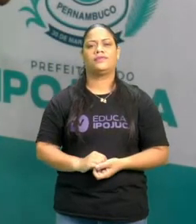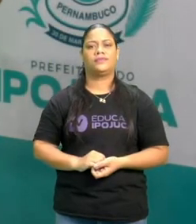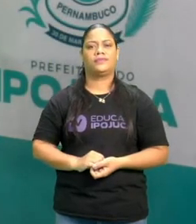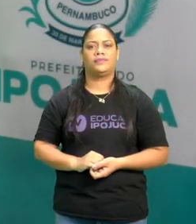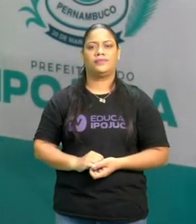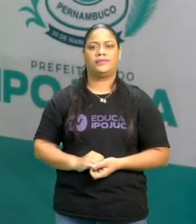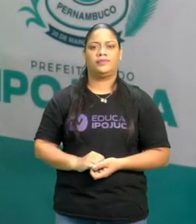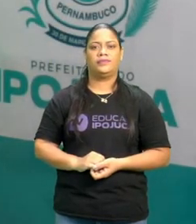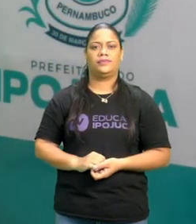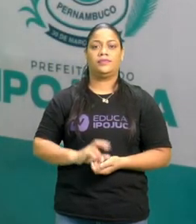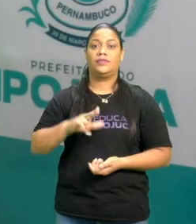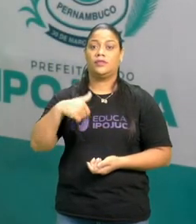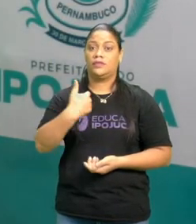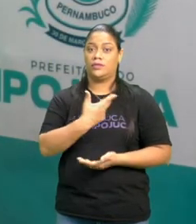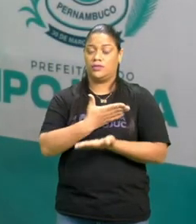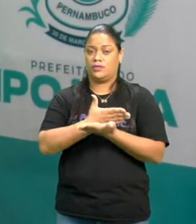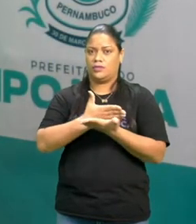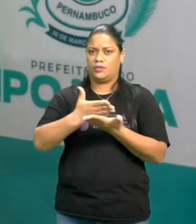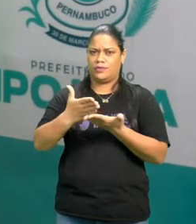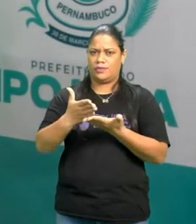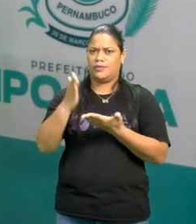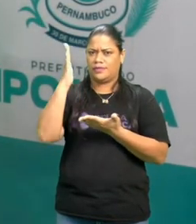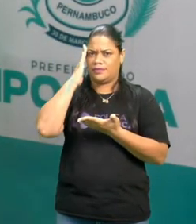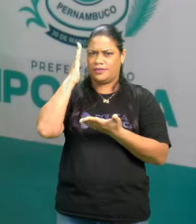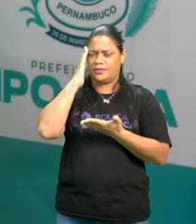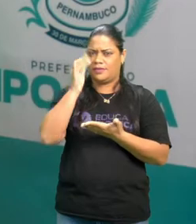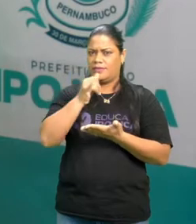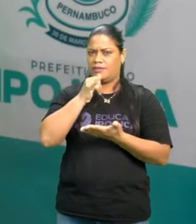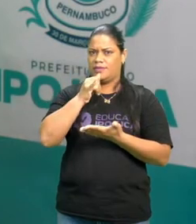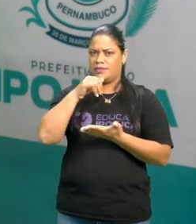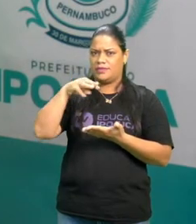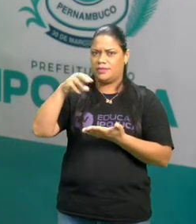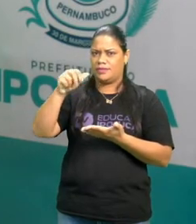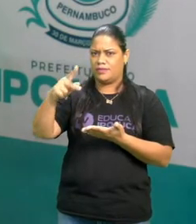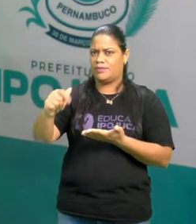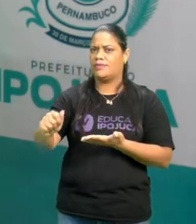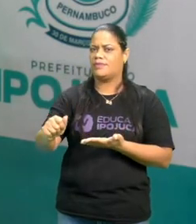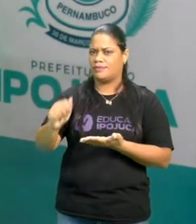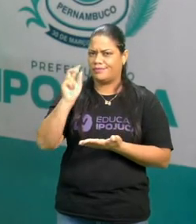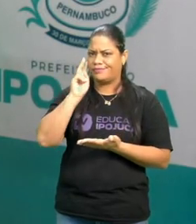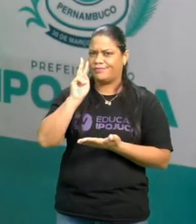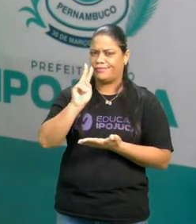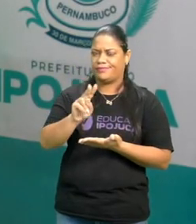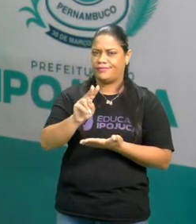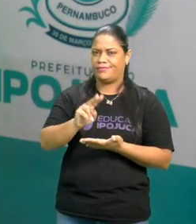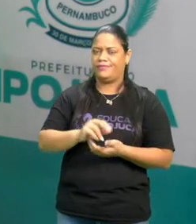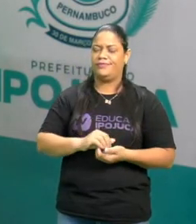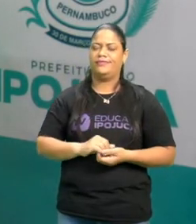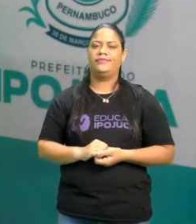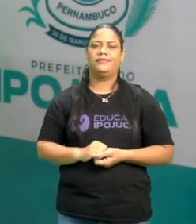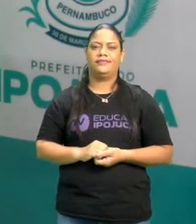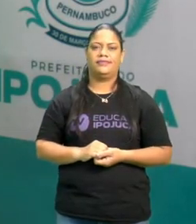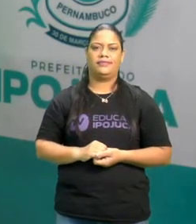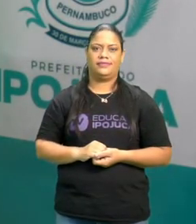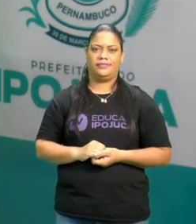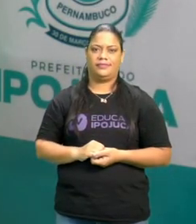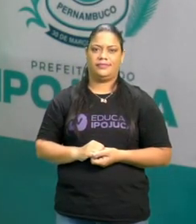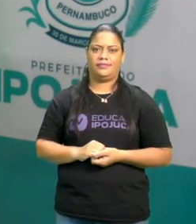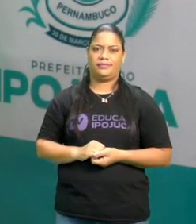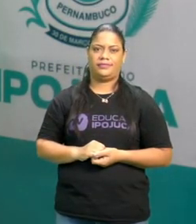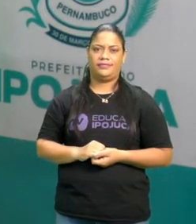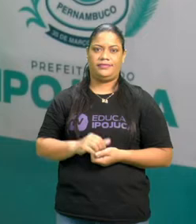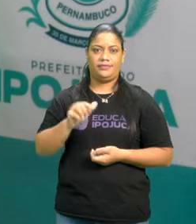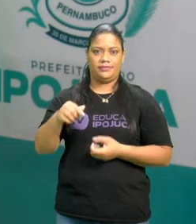Portanto, a gente vai começar a perceber o exemplo do mapa. E aqui nós temos um mapa da